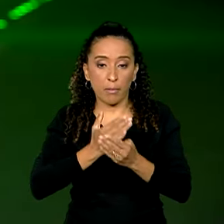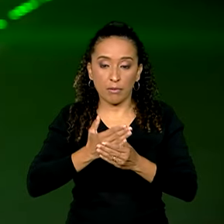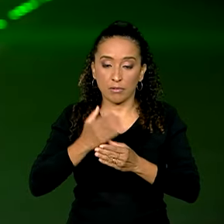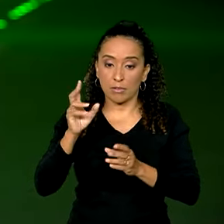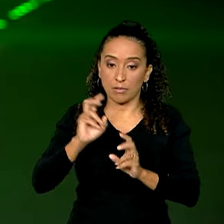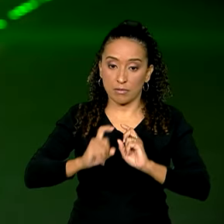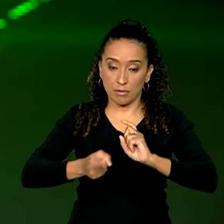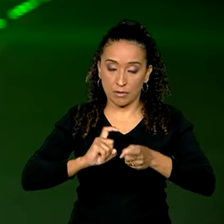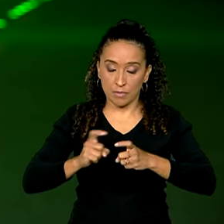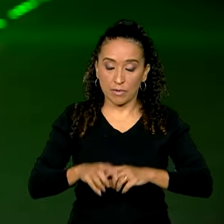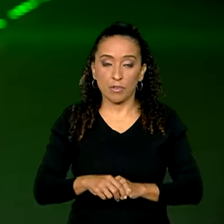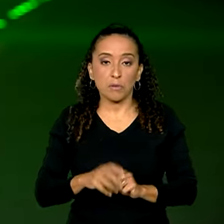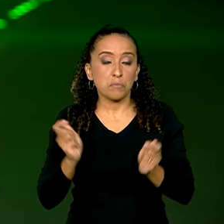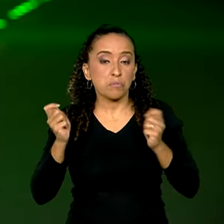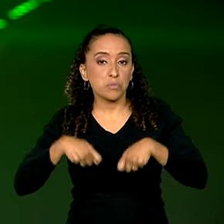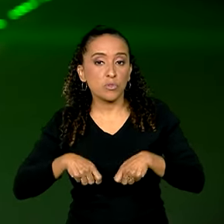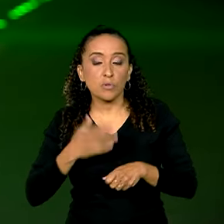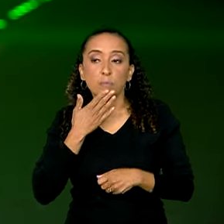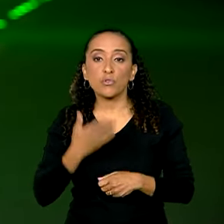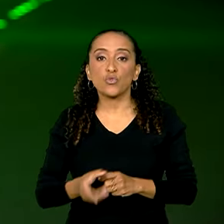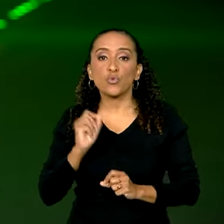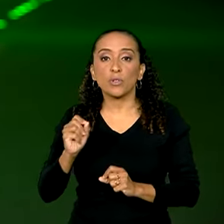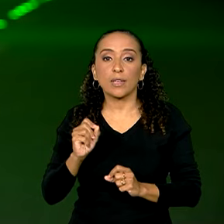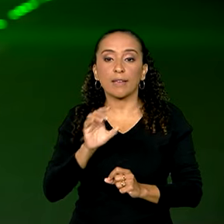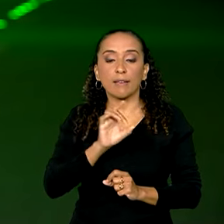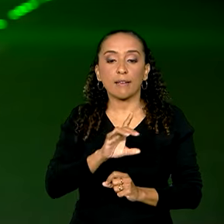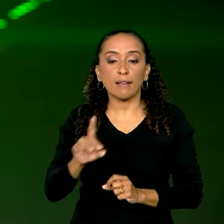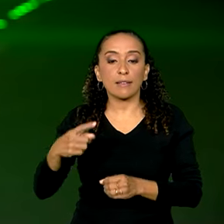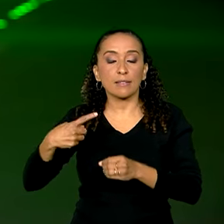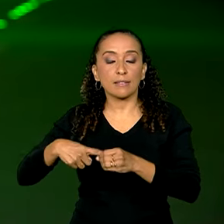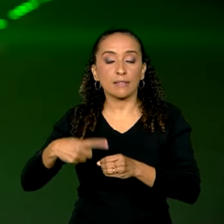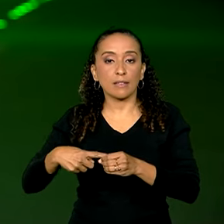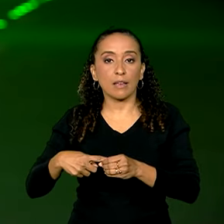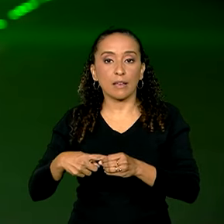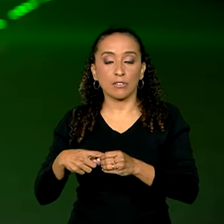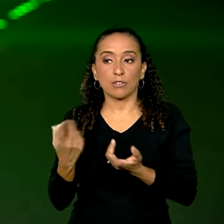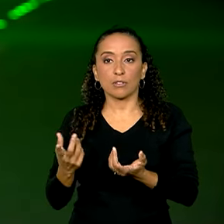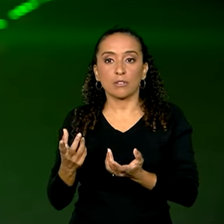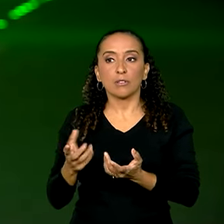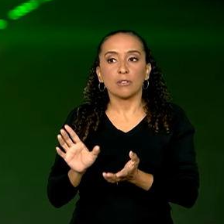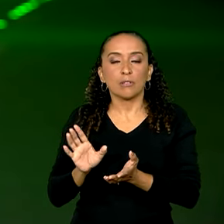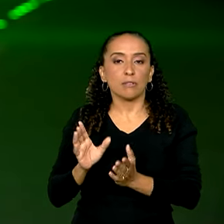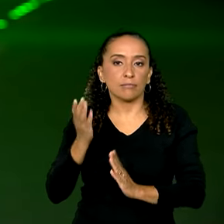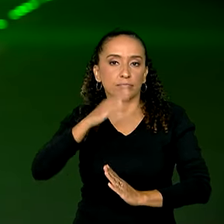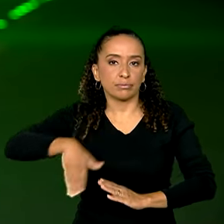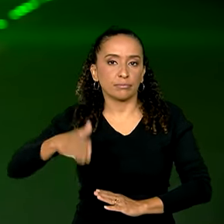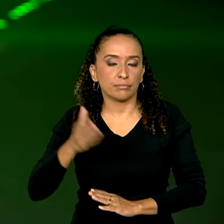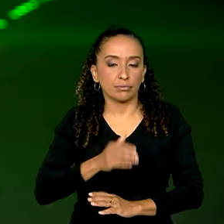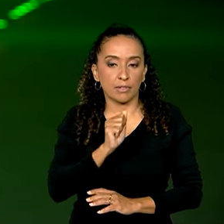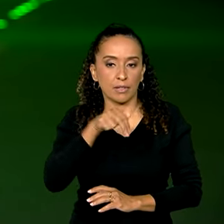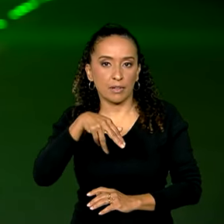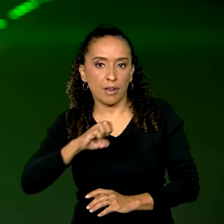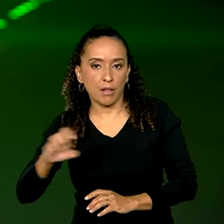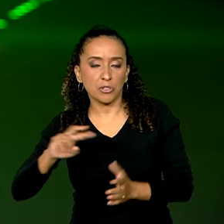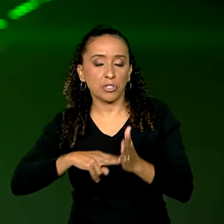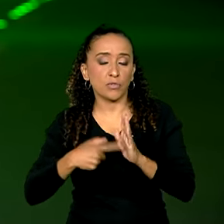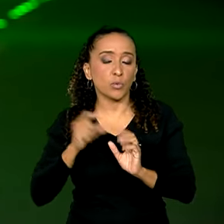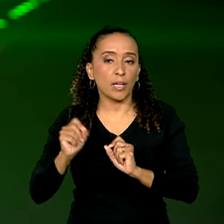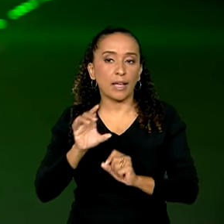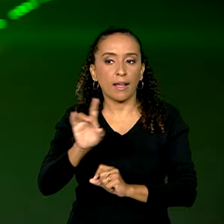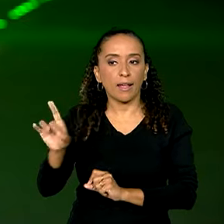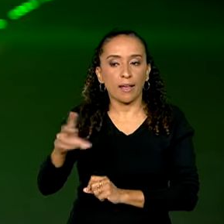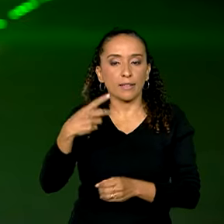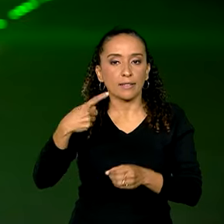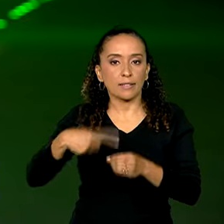administrativo, poderá ser solicitada a caducidade da concessão da ANEEL. O significa isso? A caducidade